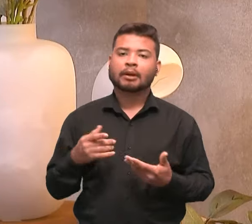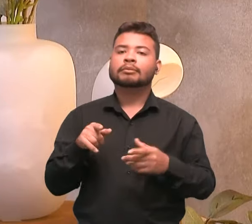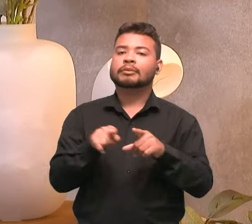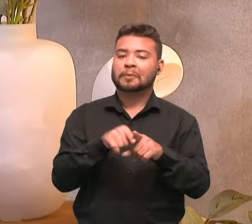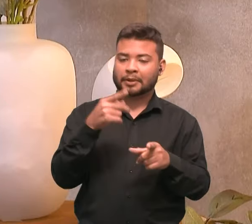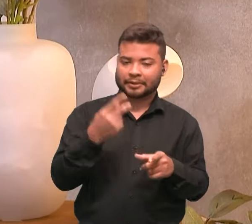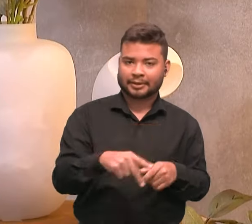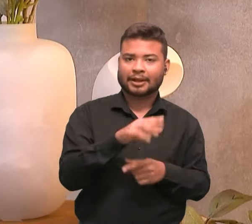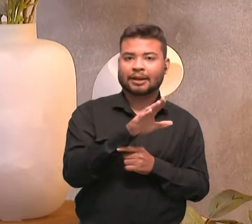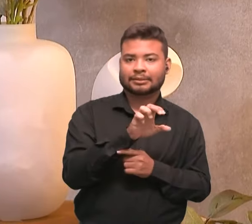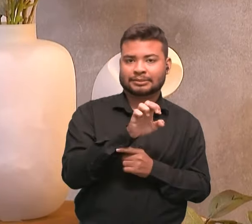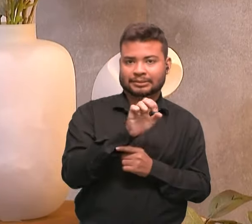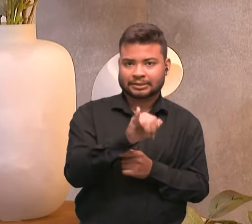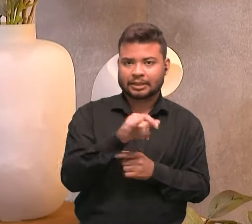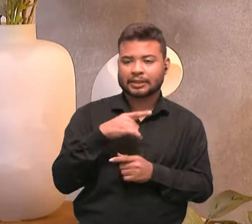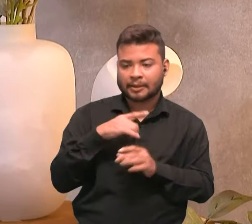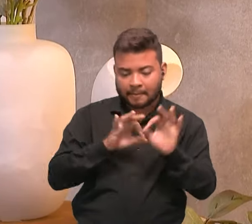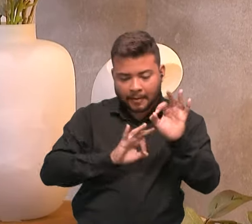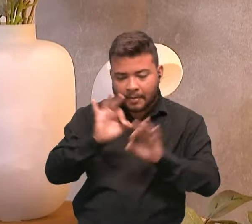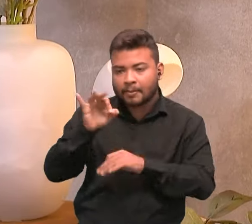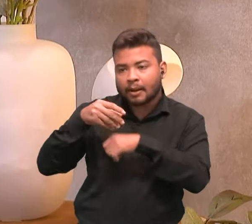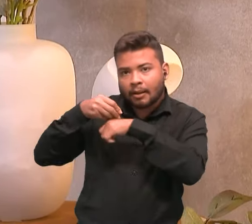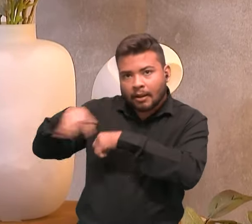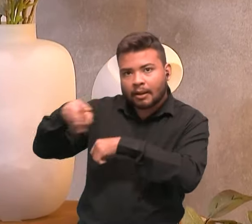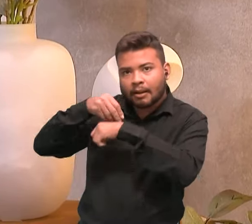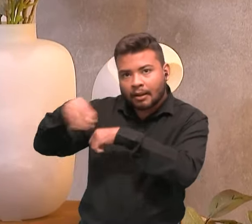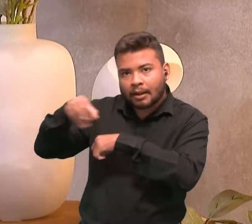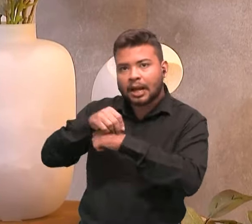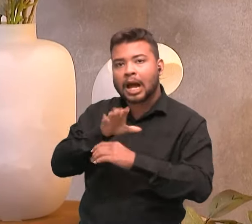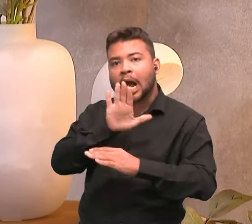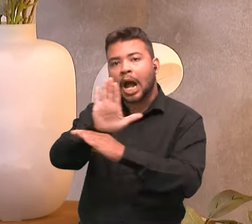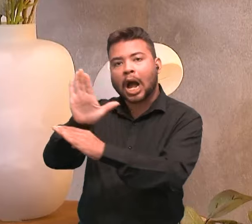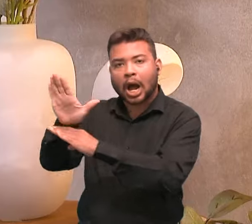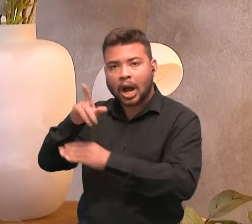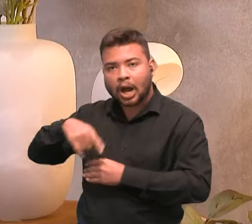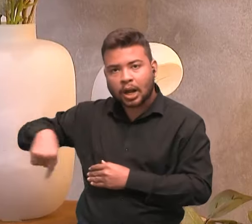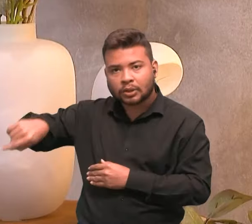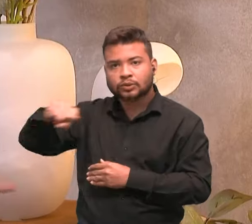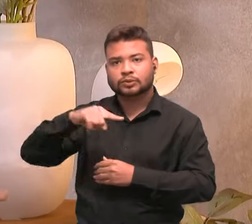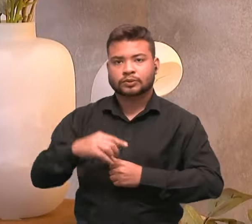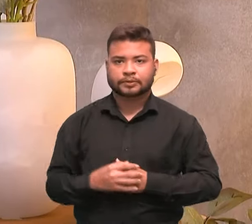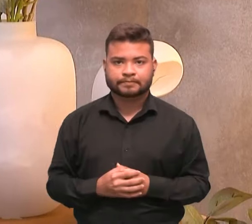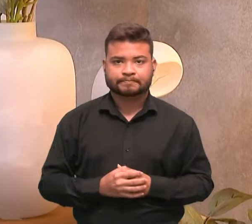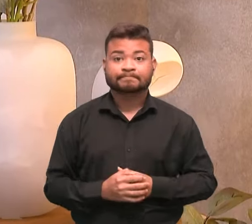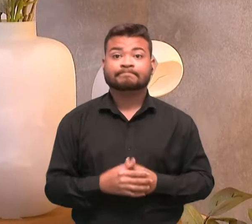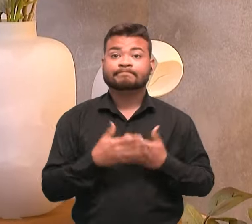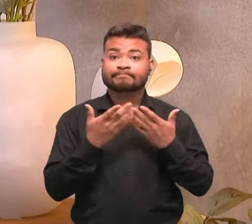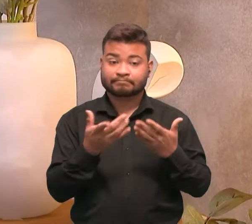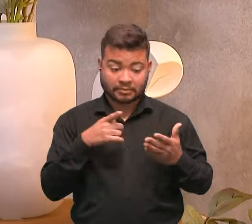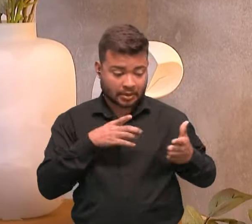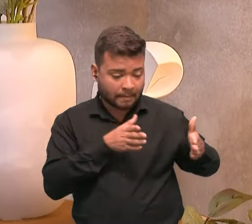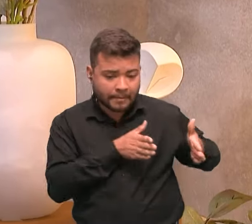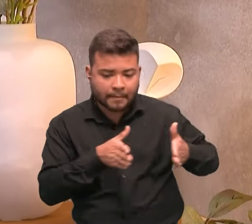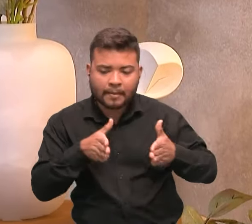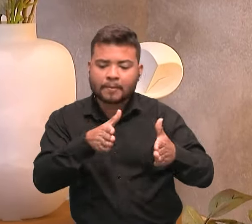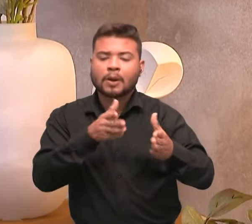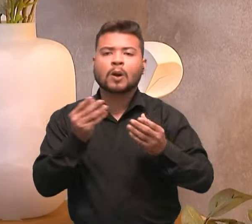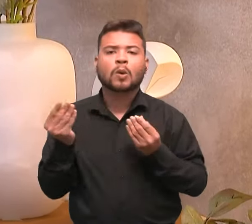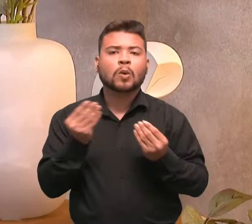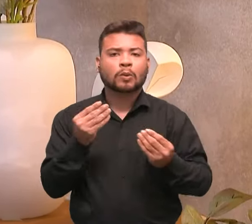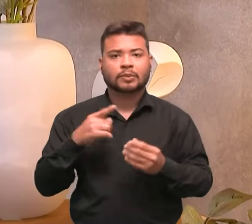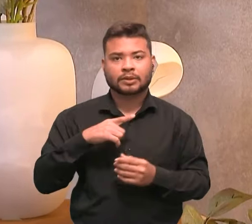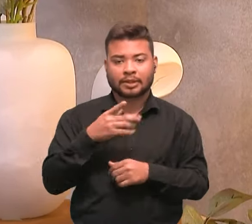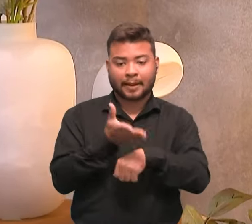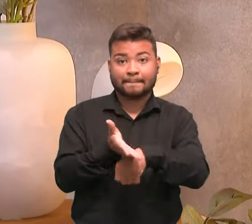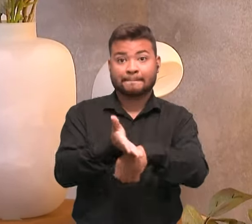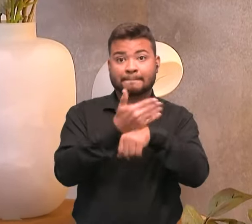de Empreendedorismo faz durante a trilha de incubação. Então, essa trilha, ela começa com a pré-incubação,